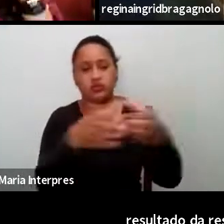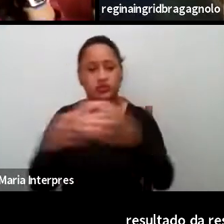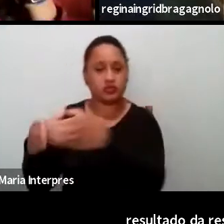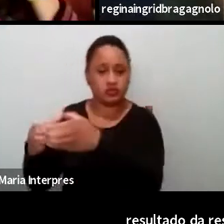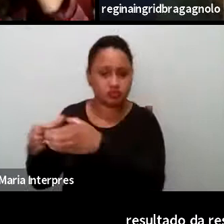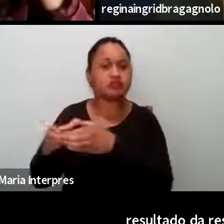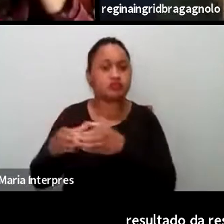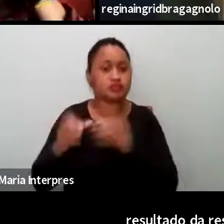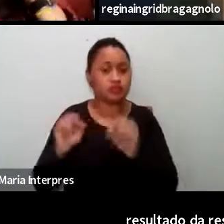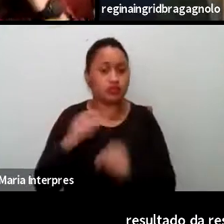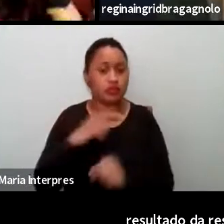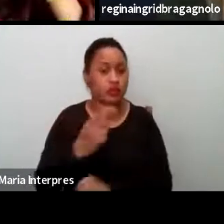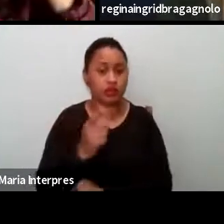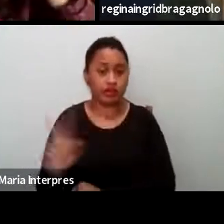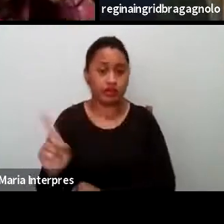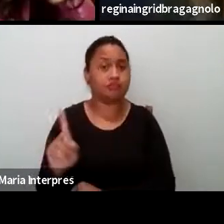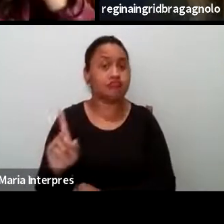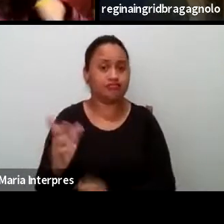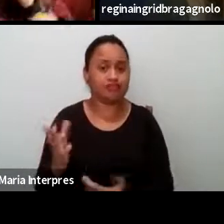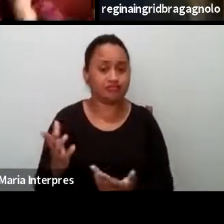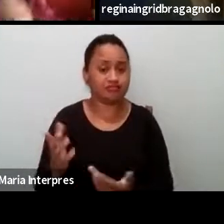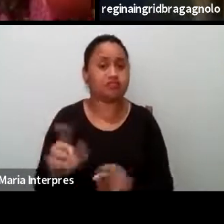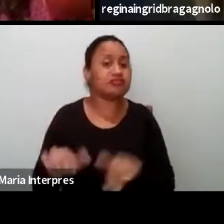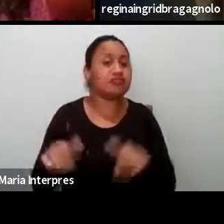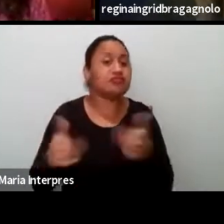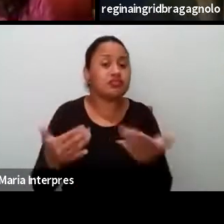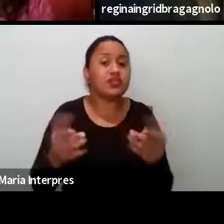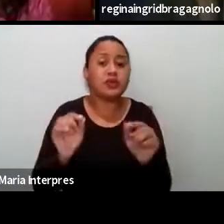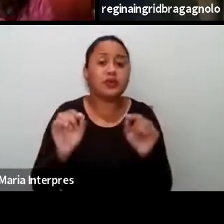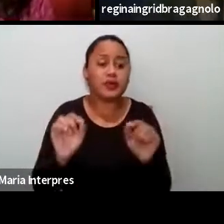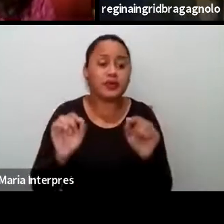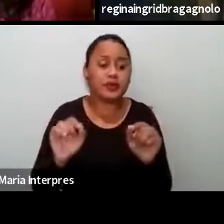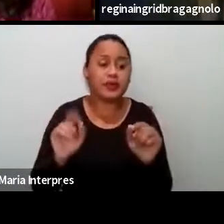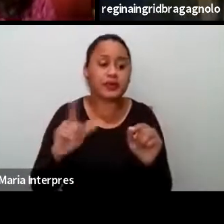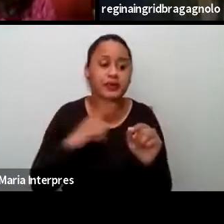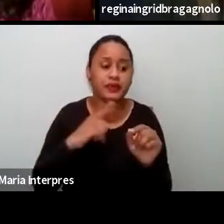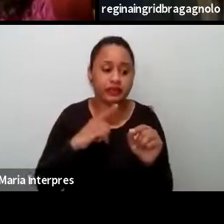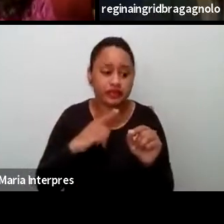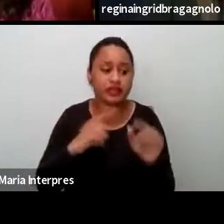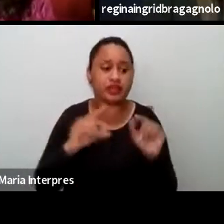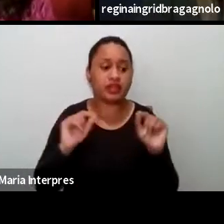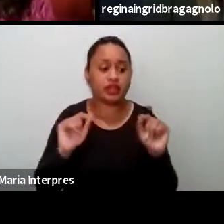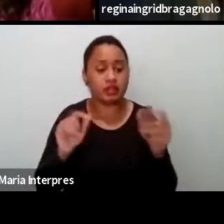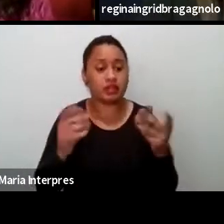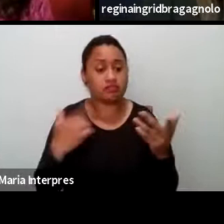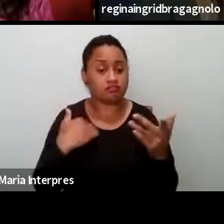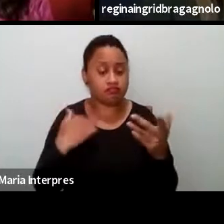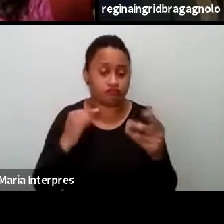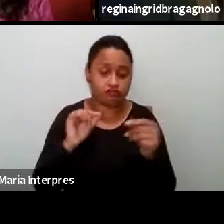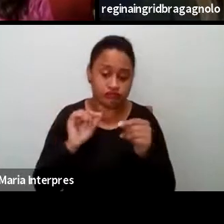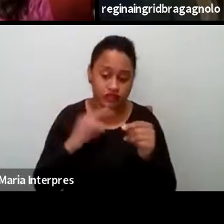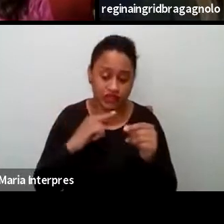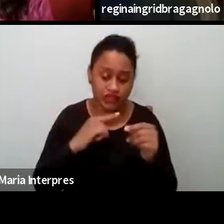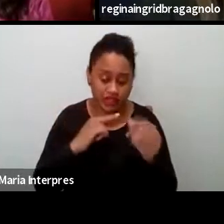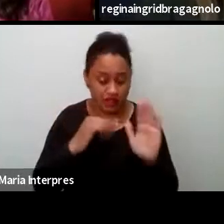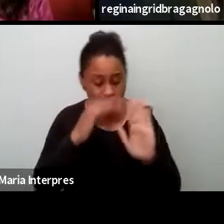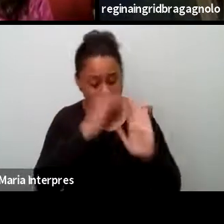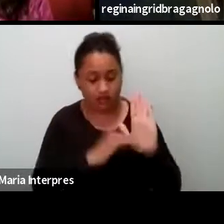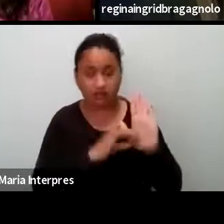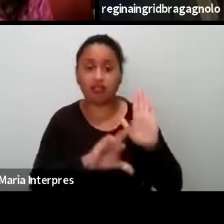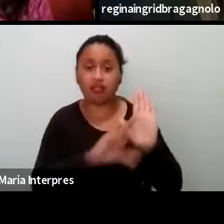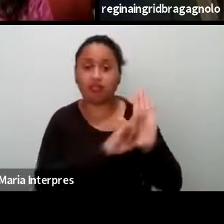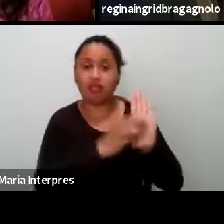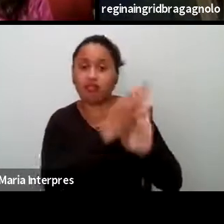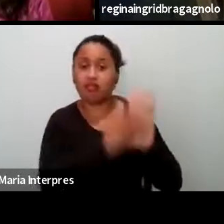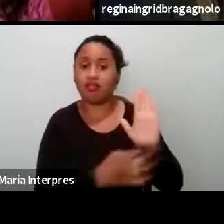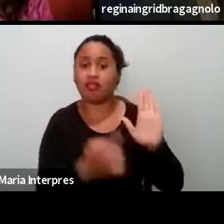vir, não são. Então, o que disso que foi colocado na letra da lei, de fato